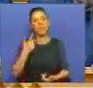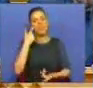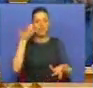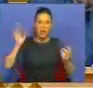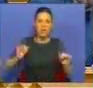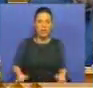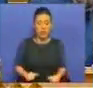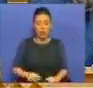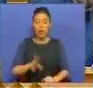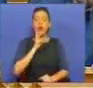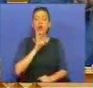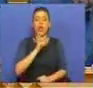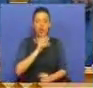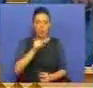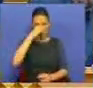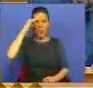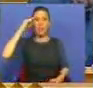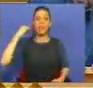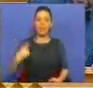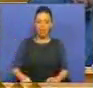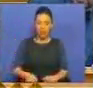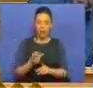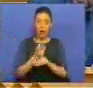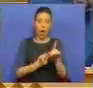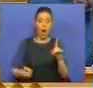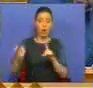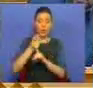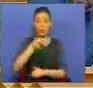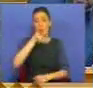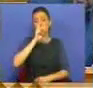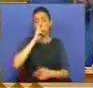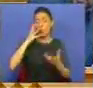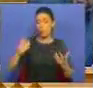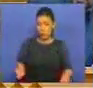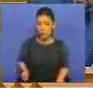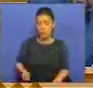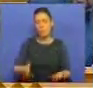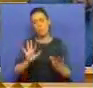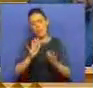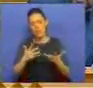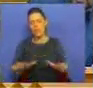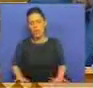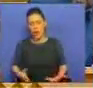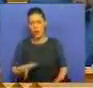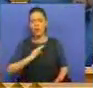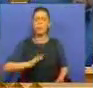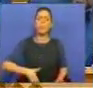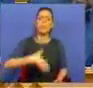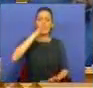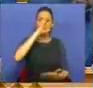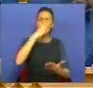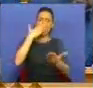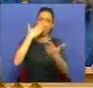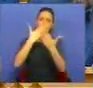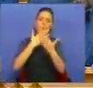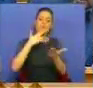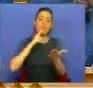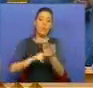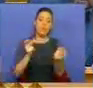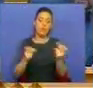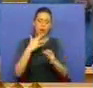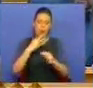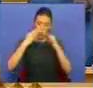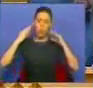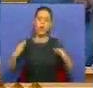Veja, respondeu com muita dificuldade aos aumentos dos combustíveis. Mas já agora, Sr. Primeiro-Ministro, confrontemos-nos com os factos